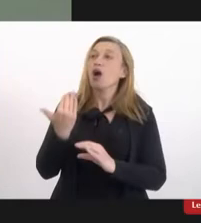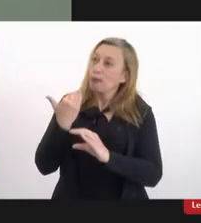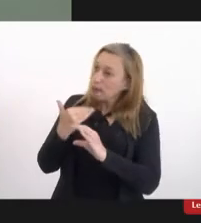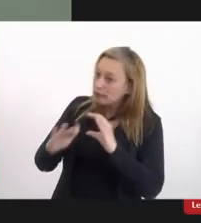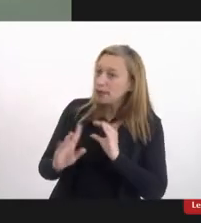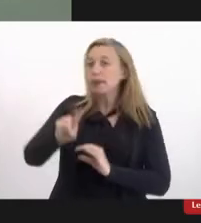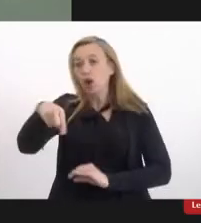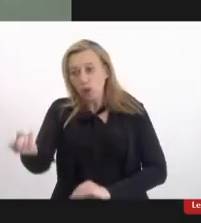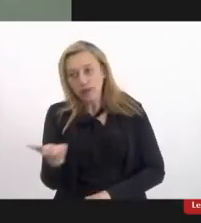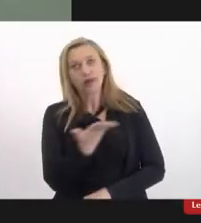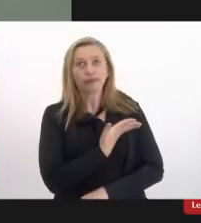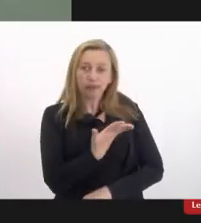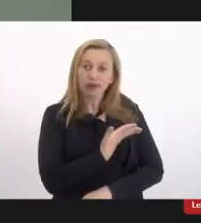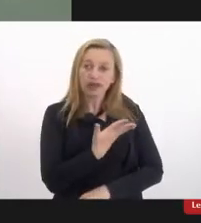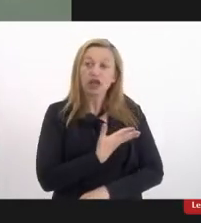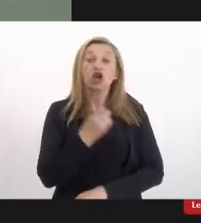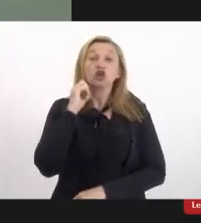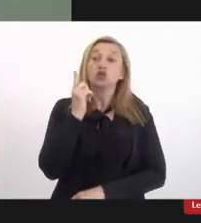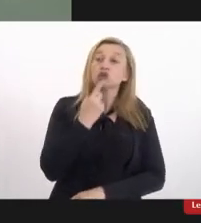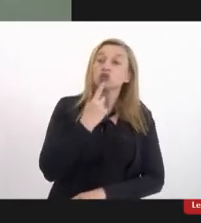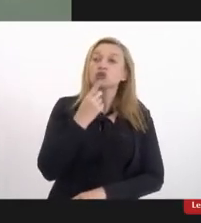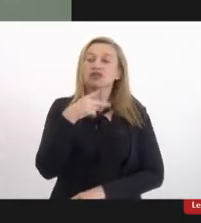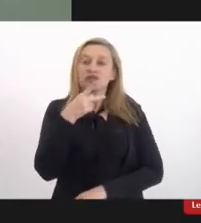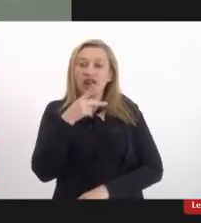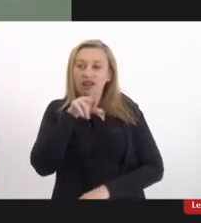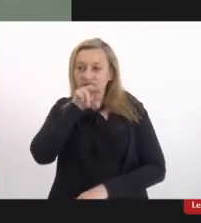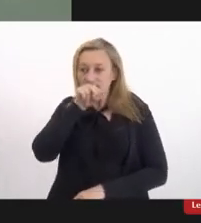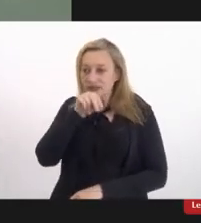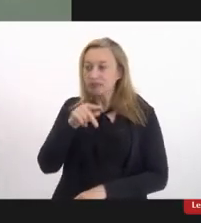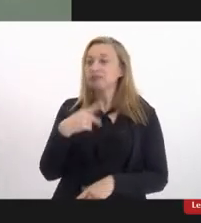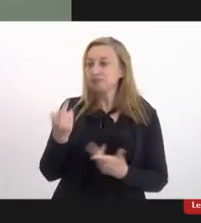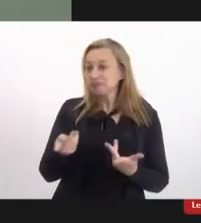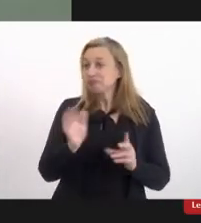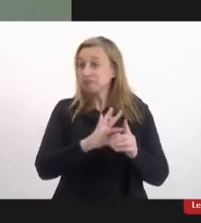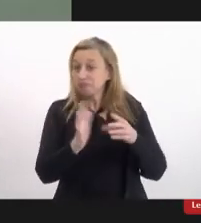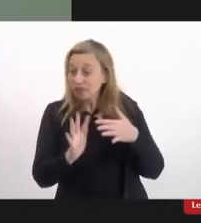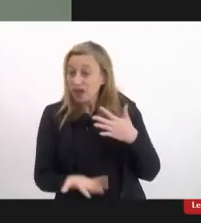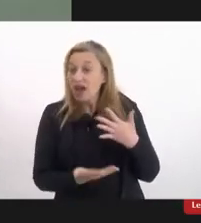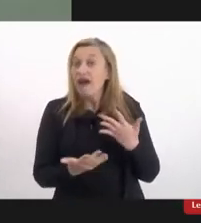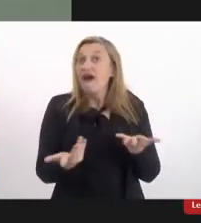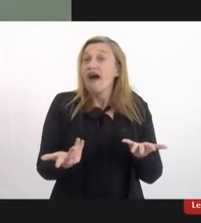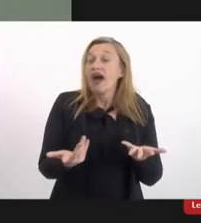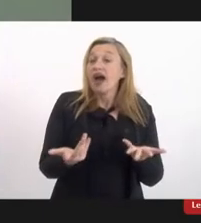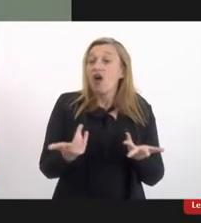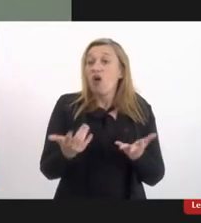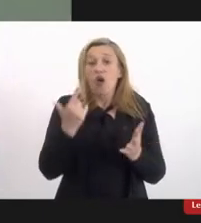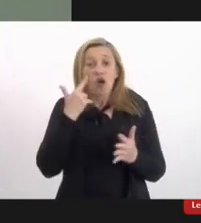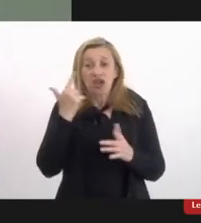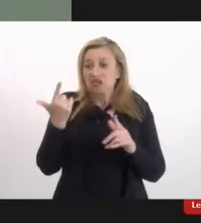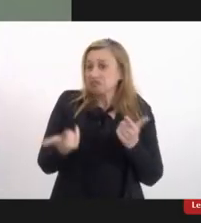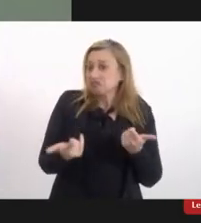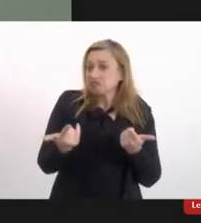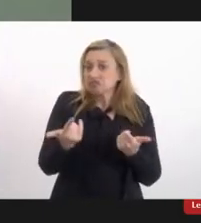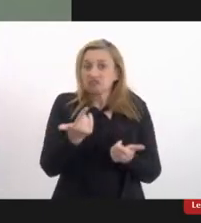para uma outra amiga surda falante da Libras e ela disse olha na devolução não tenho